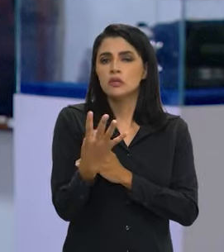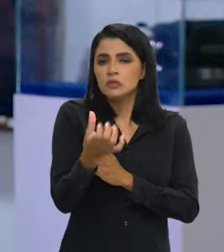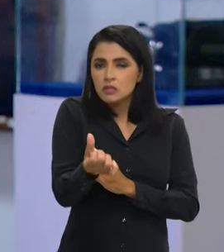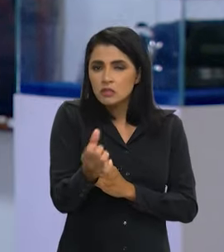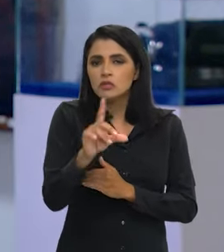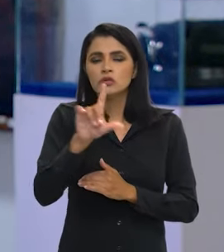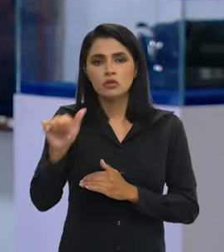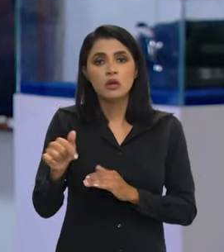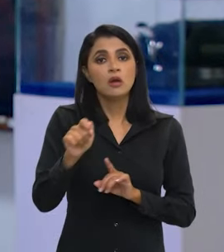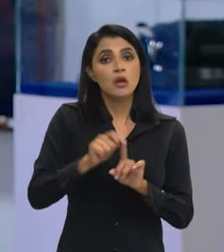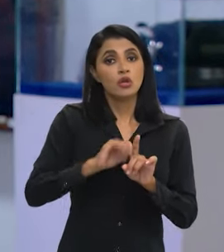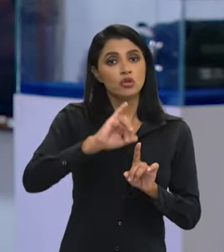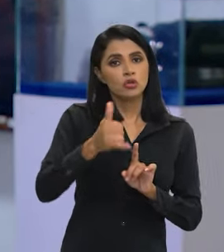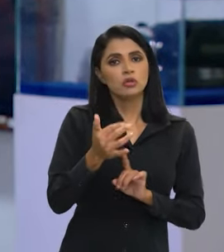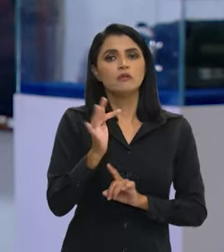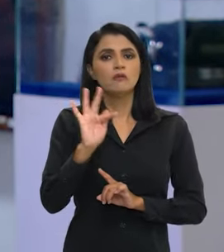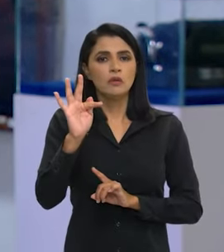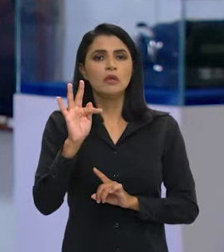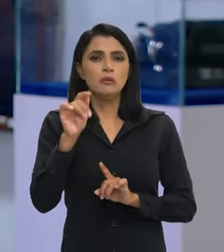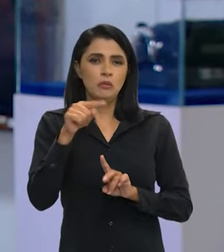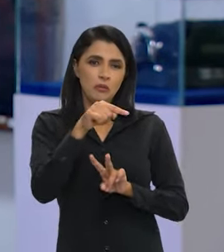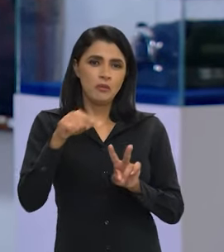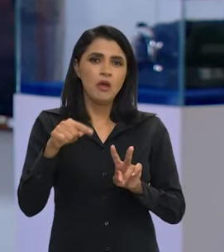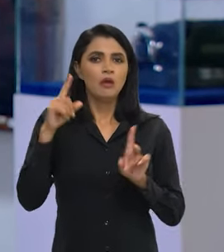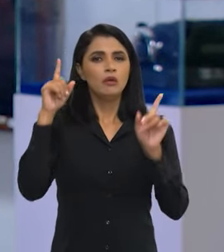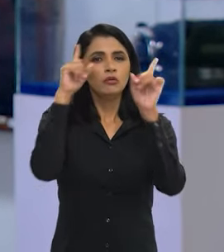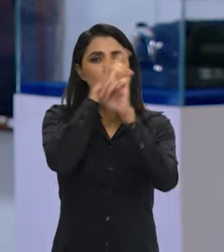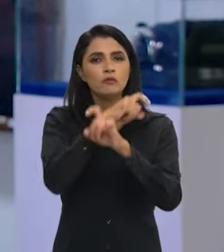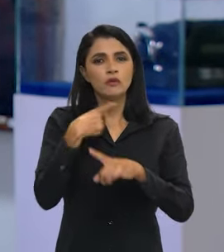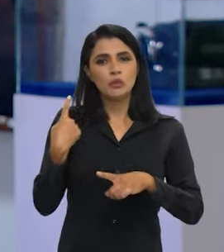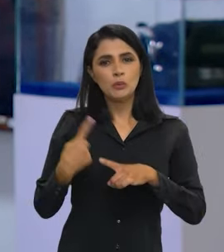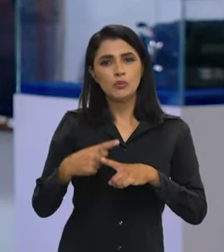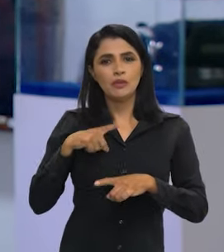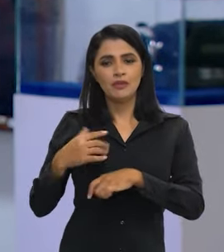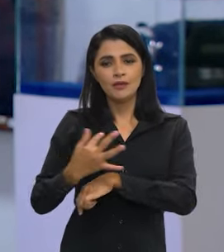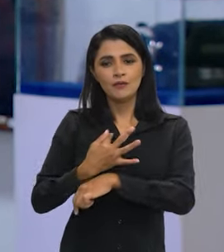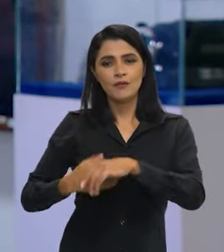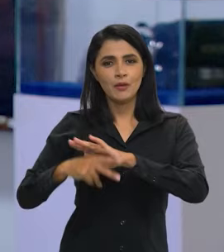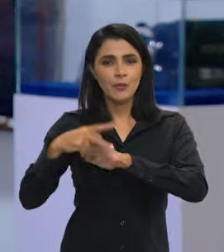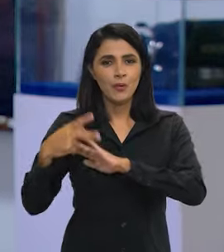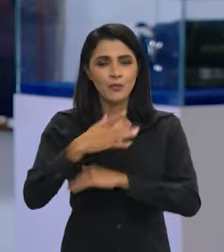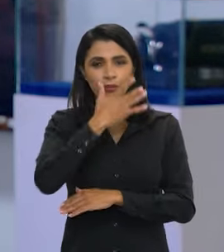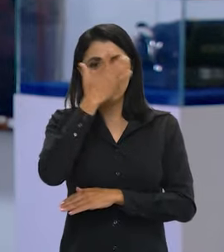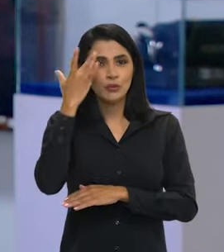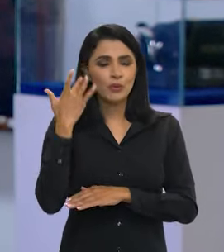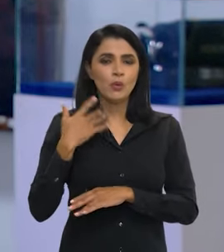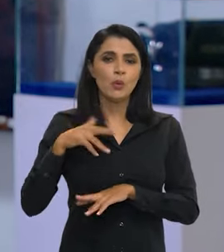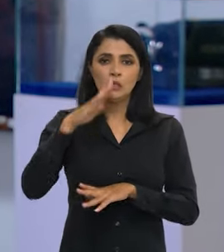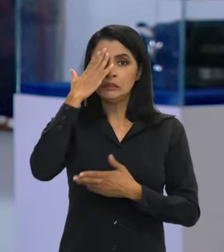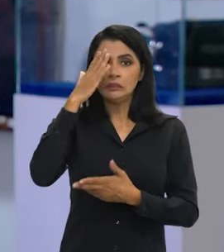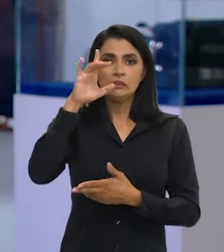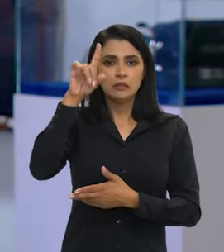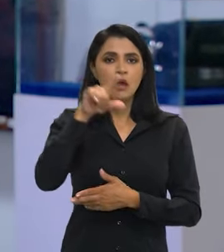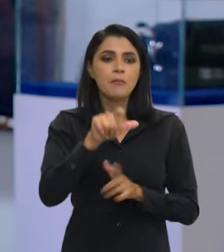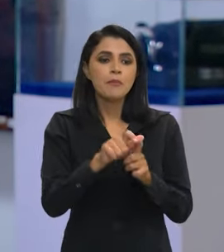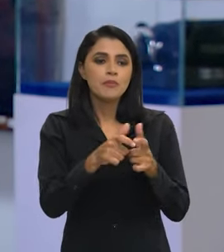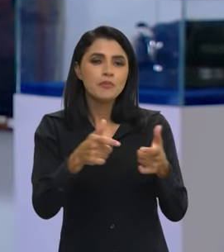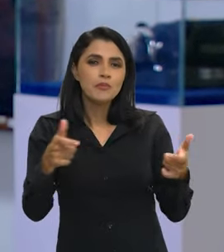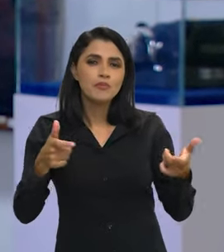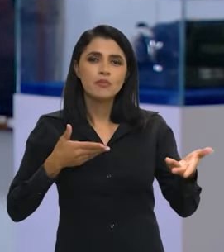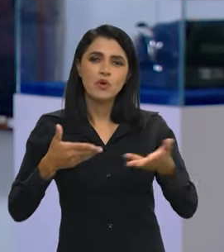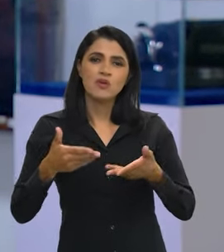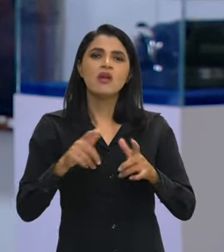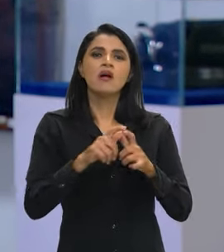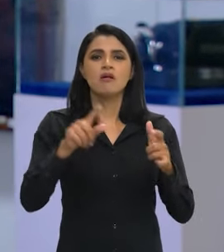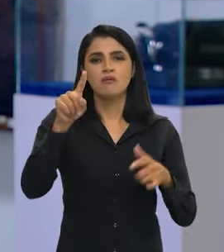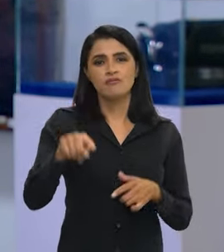Janeiro e fevereiro são meses muito difíceis, porque nós temos as férias dos servidores. Graças a Deus, a maioria dos servidores,